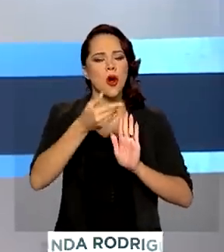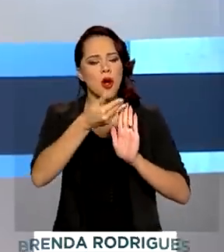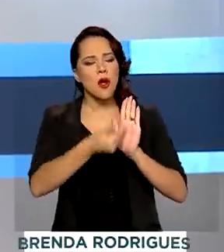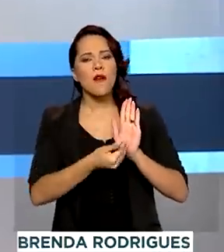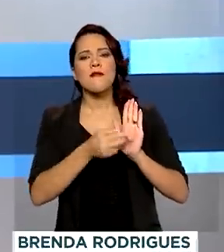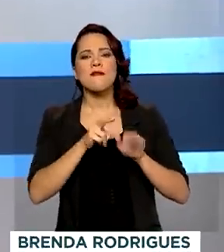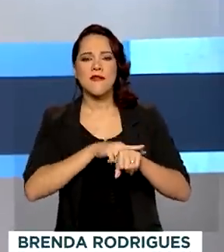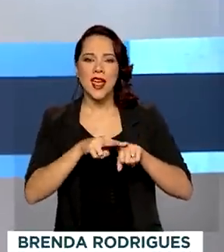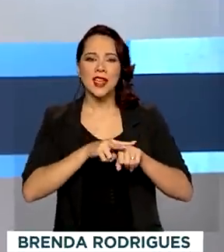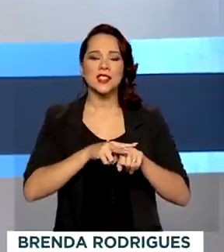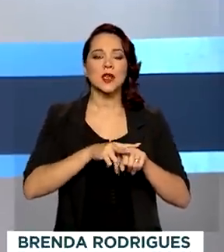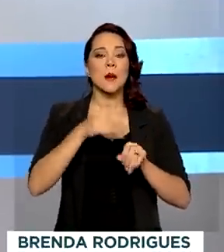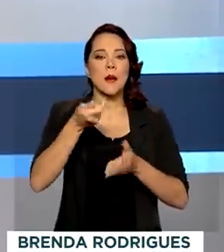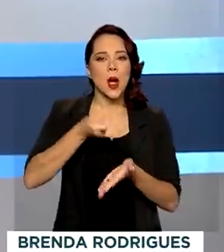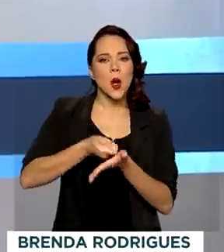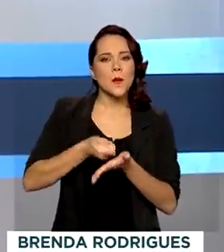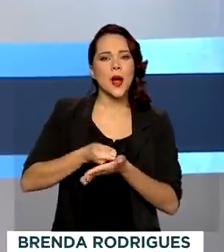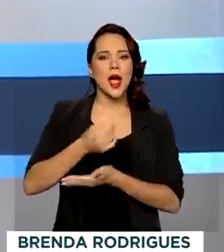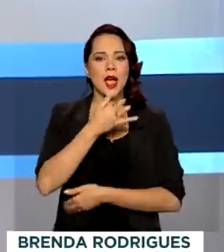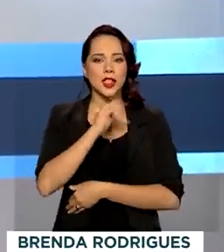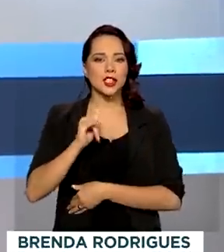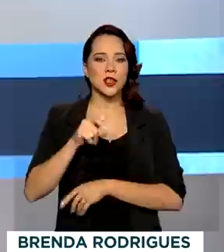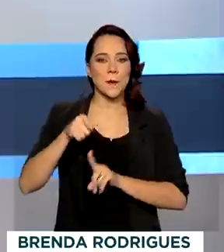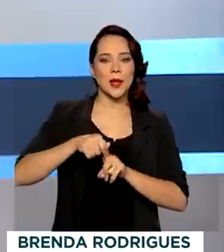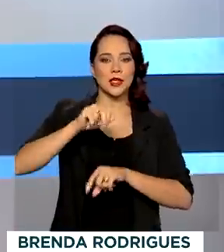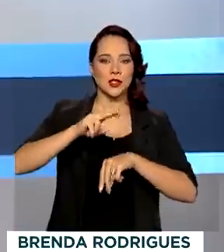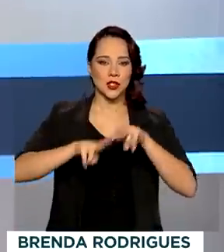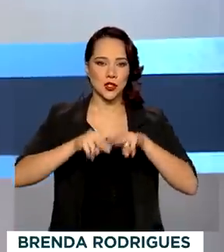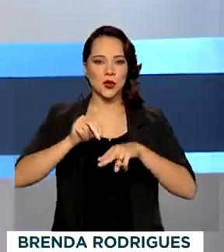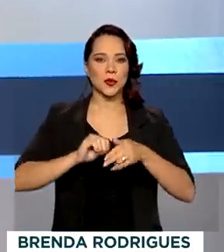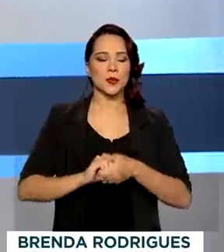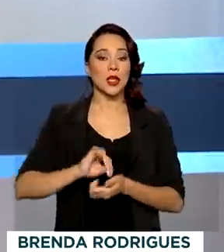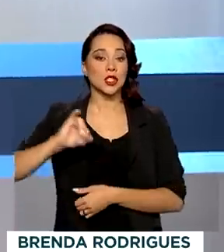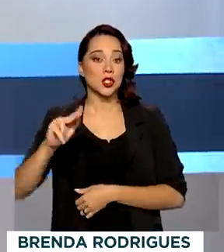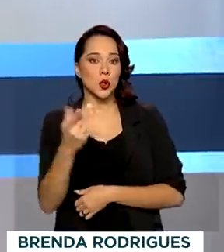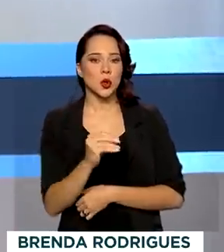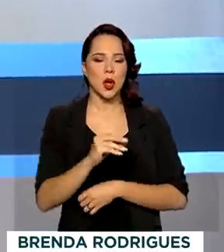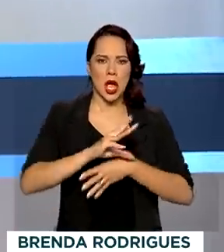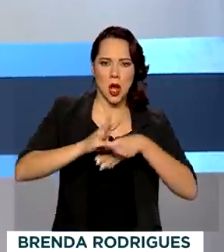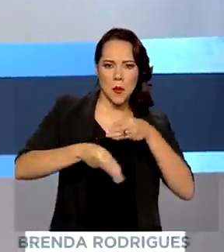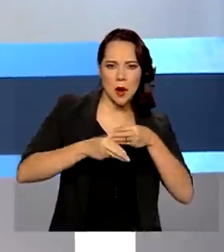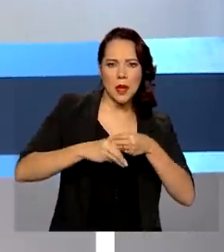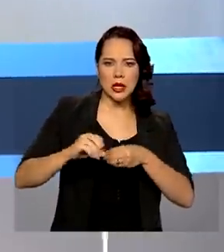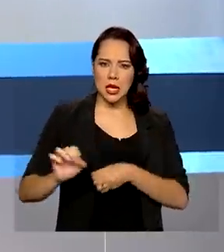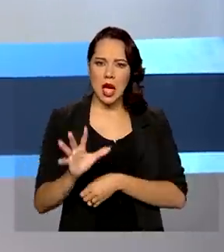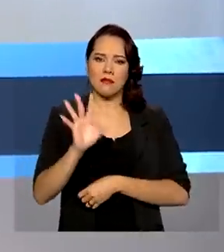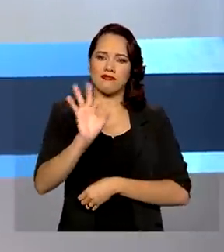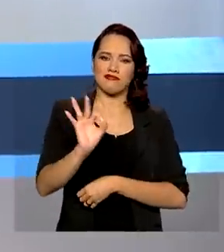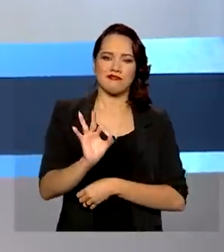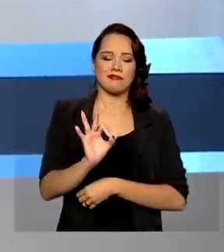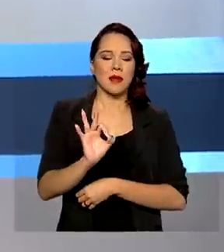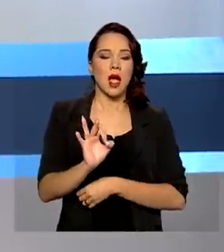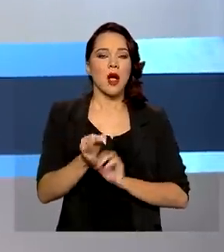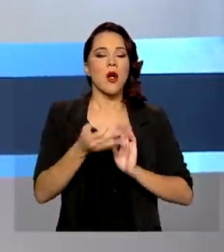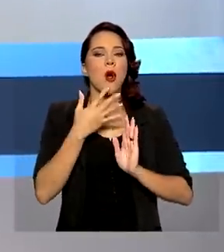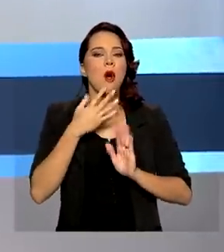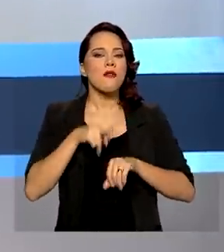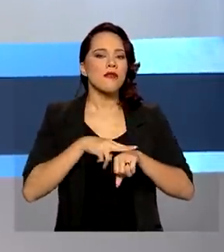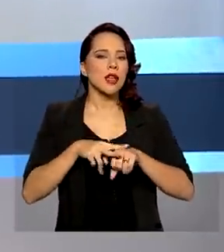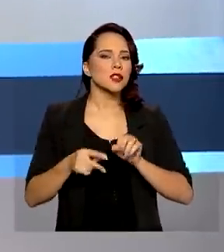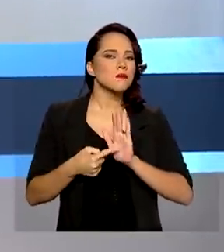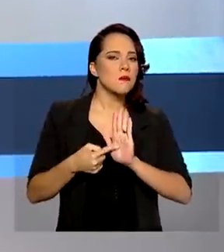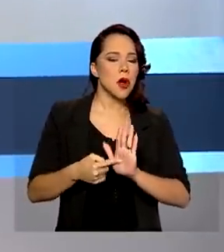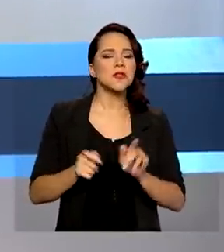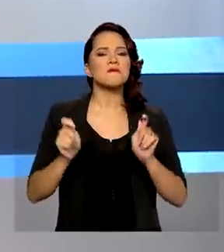verde para as tarifas de energia no mês de julho. Ou seja, sem complemento de cobrança na tarifa. A bandeira verde sinaliza